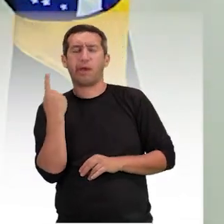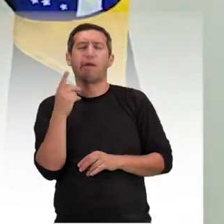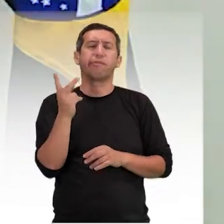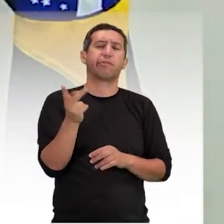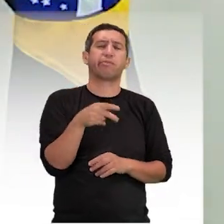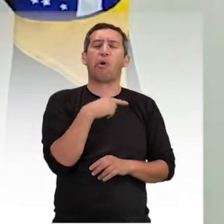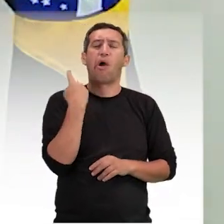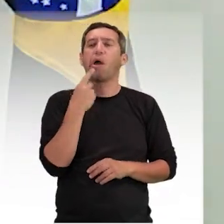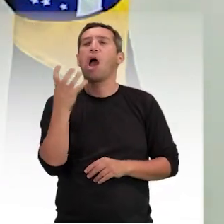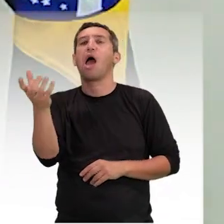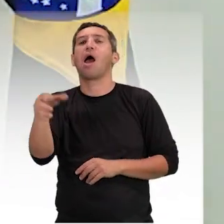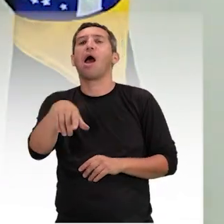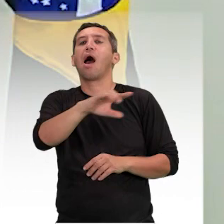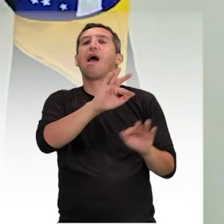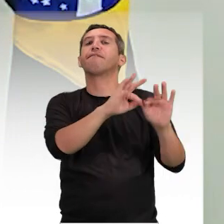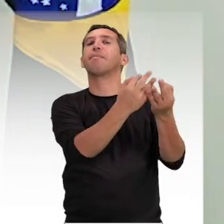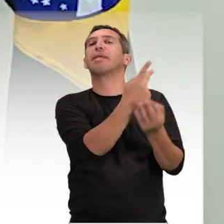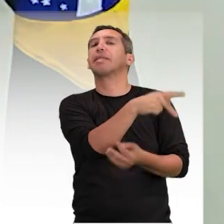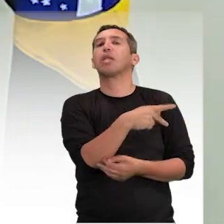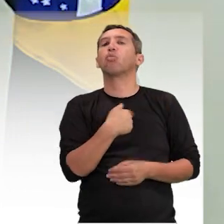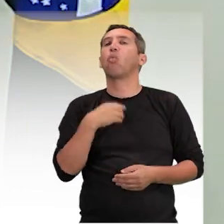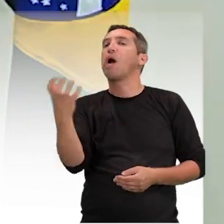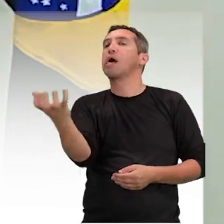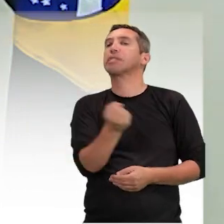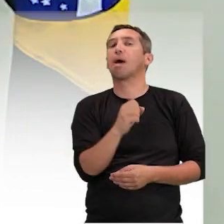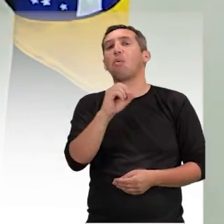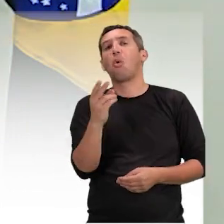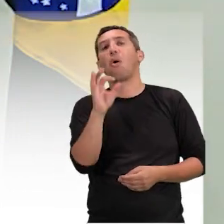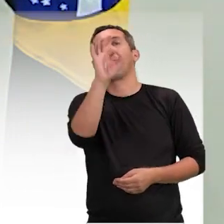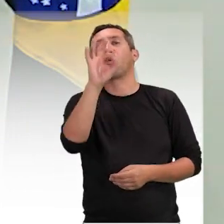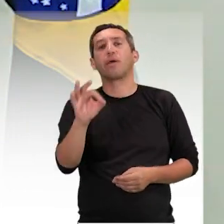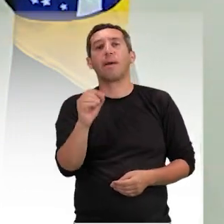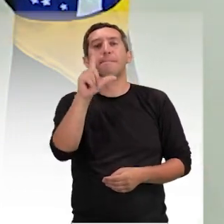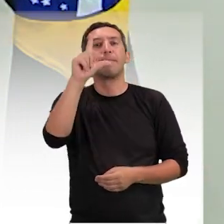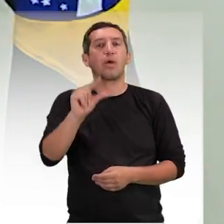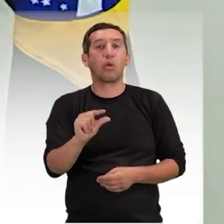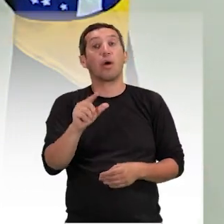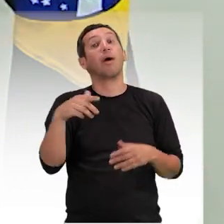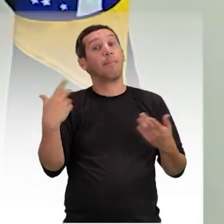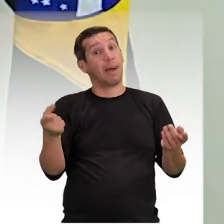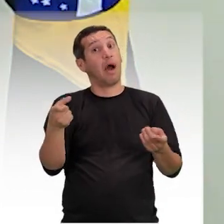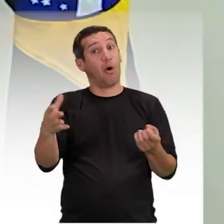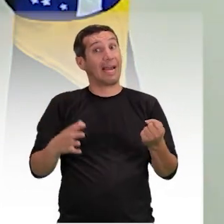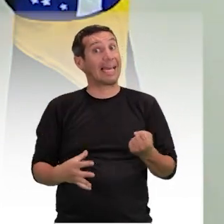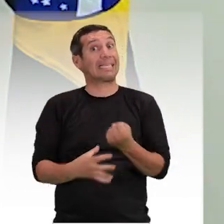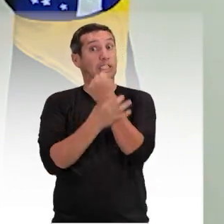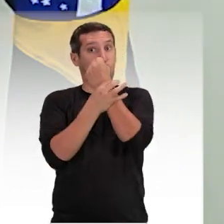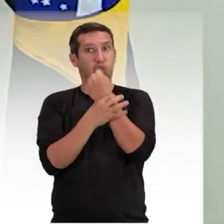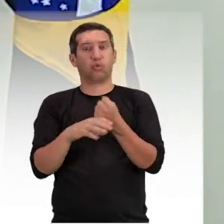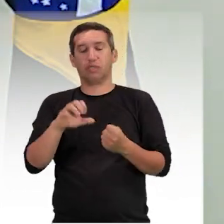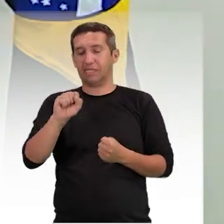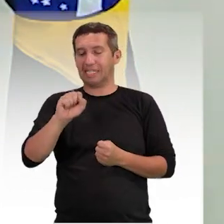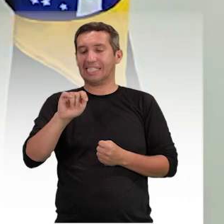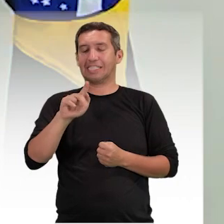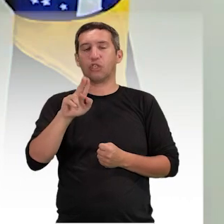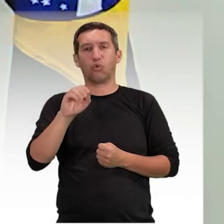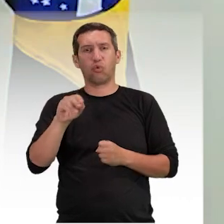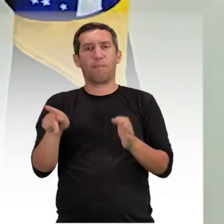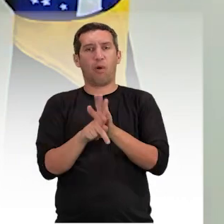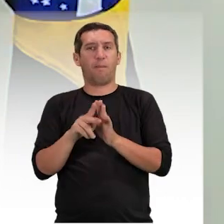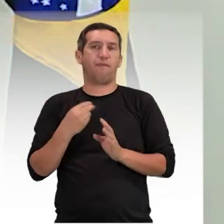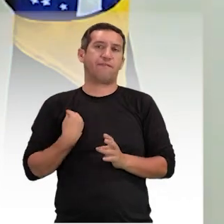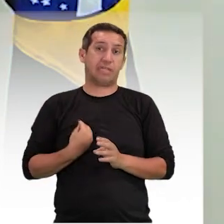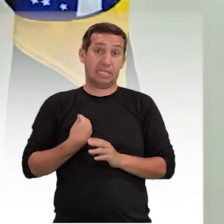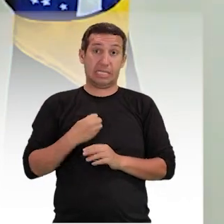não recebe, em vários momentos tem uma porcentagem menor. Então, se garantiu dentro da FUNPRESP, por meio dessa seguradora, um seguro de